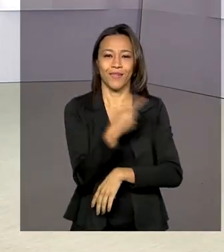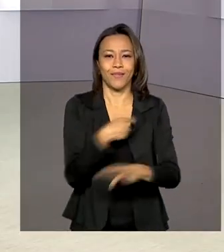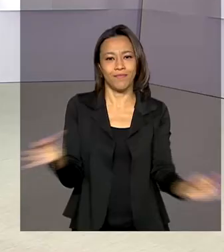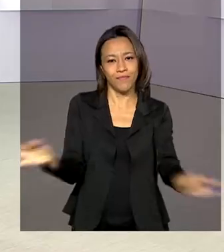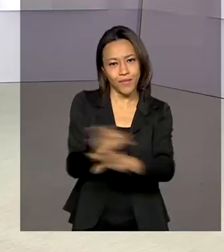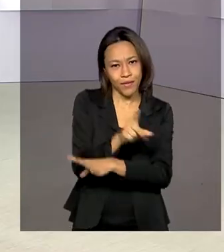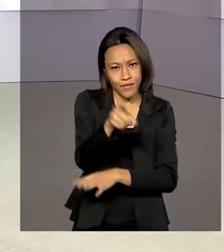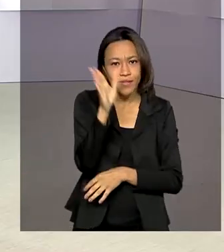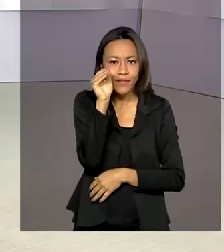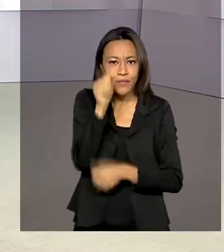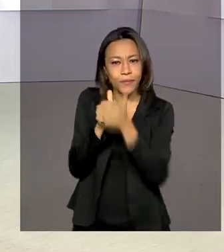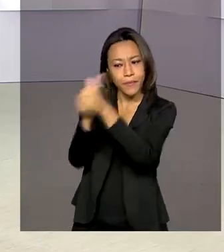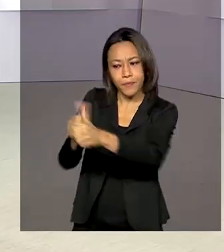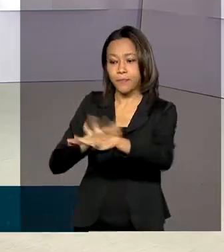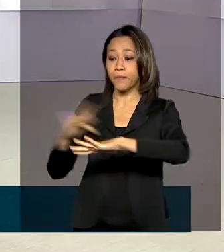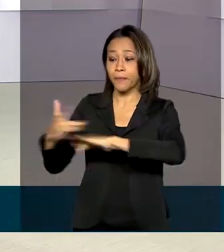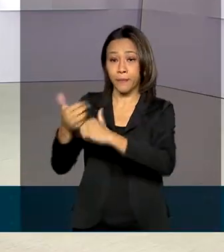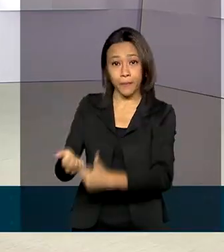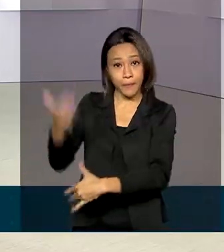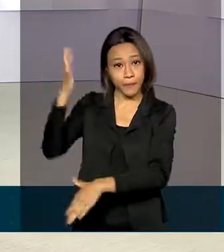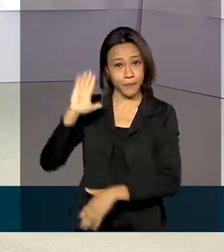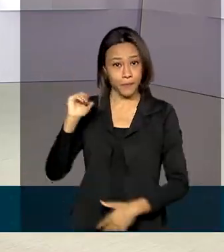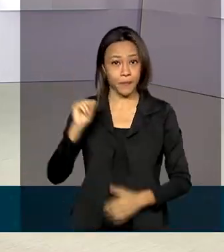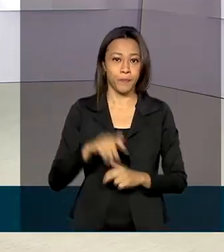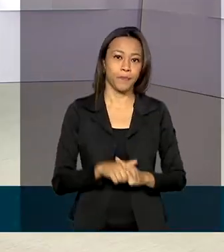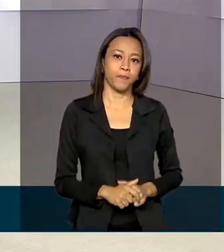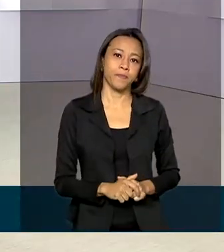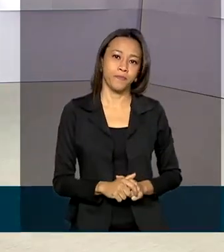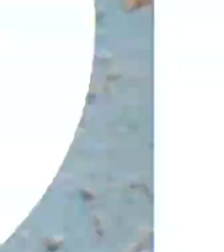por aqui. Nos acompanhe também pelas redes sociais. Até mais.